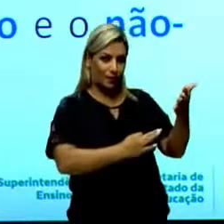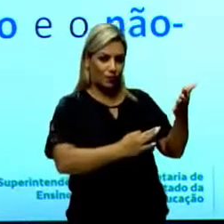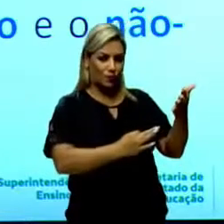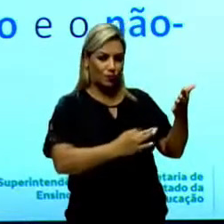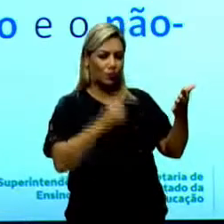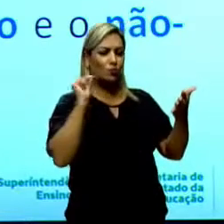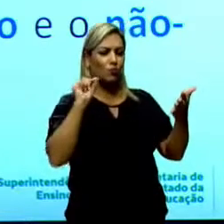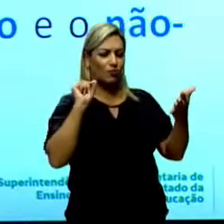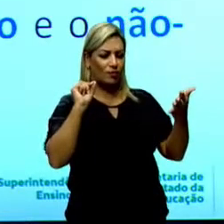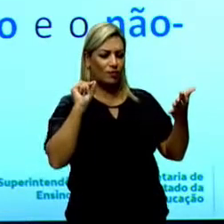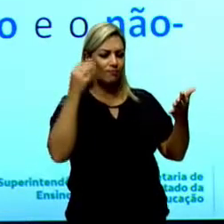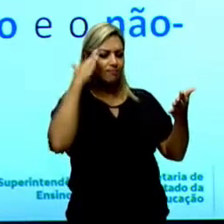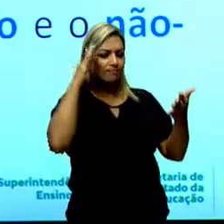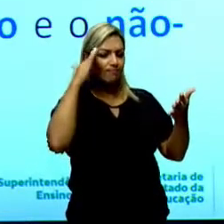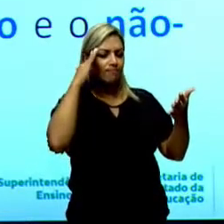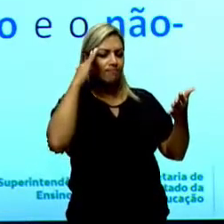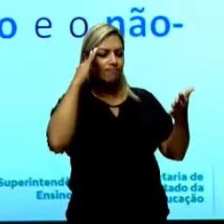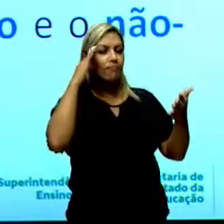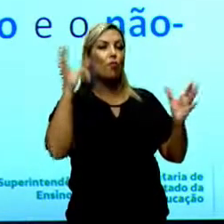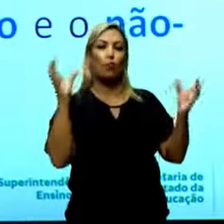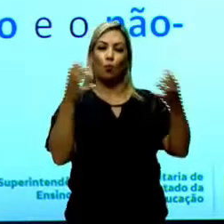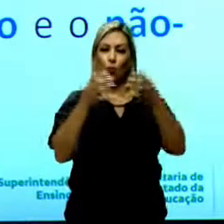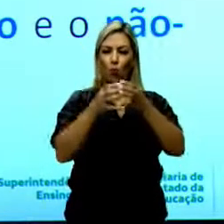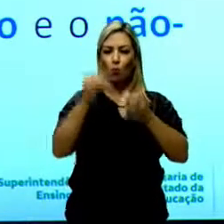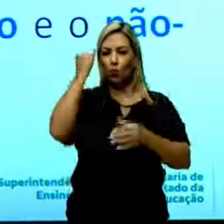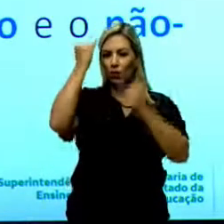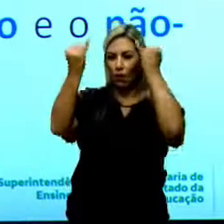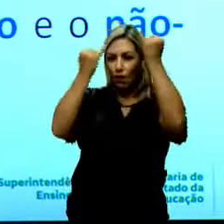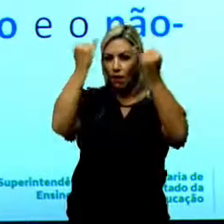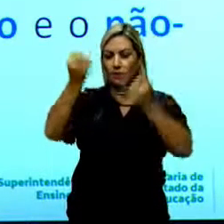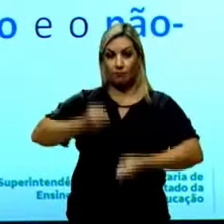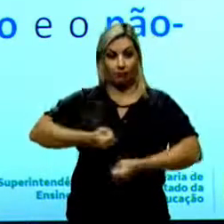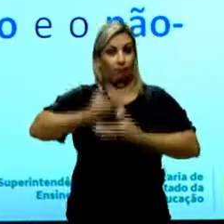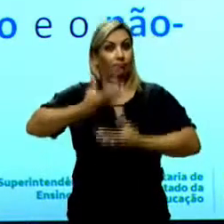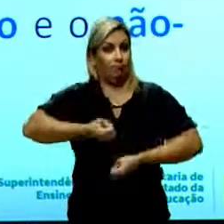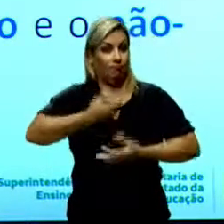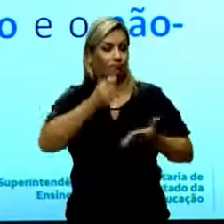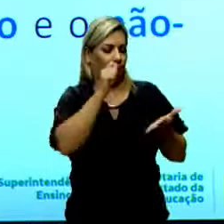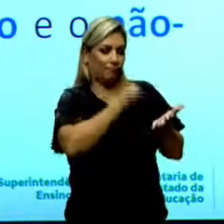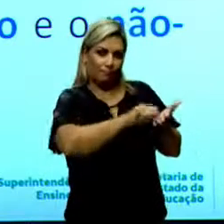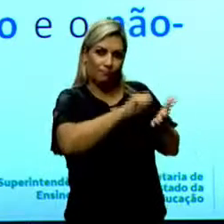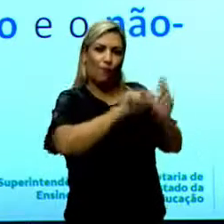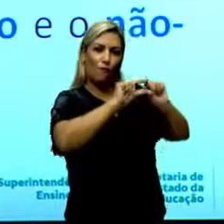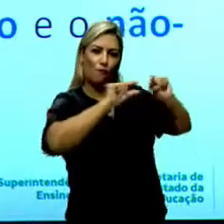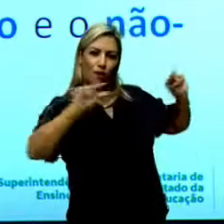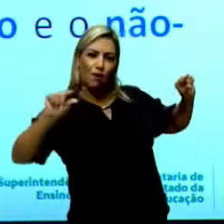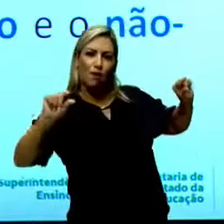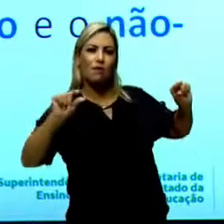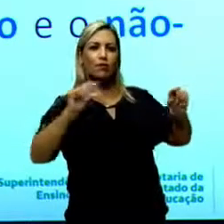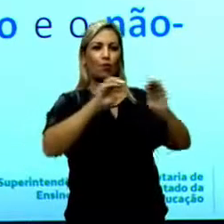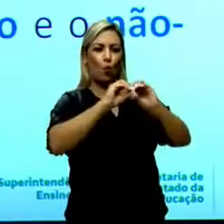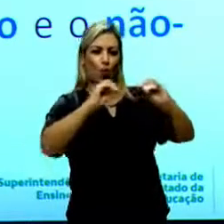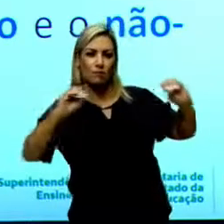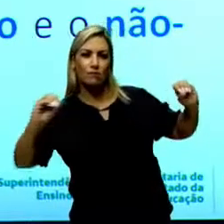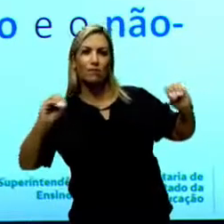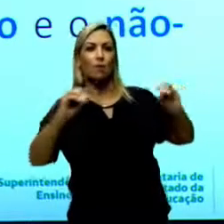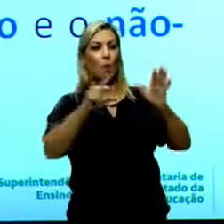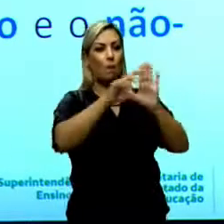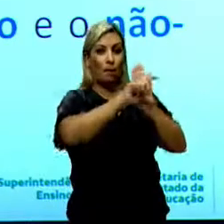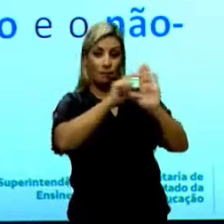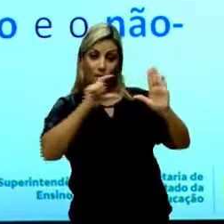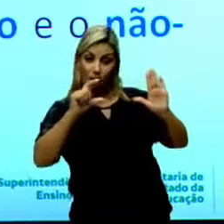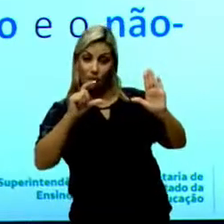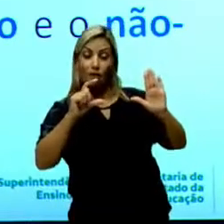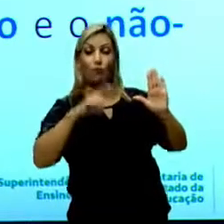entende-se como um conjunto de ideias expressas através de frases, orações, parágrafos,